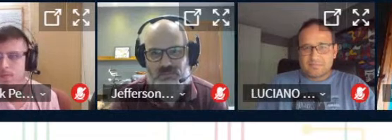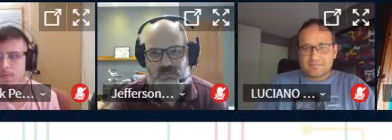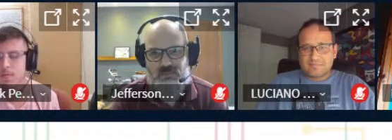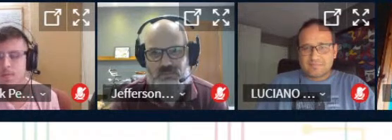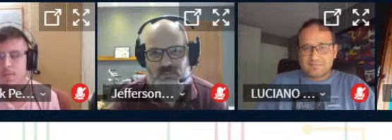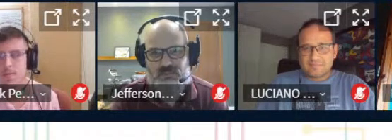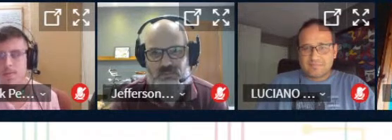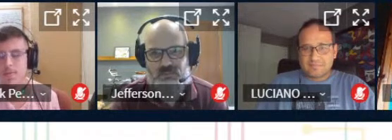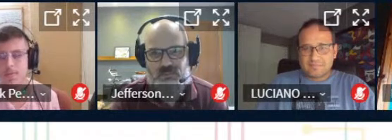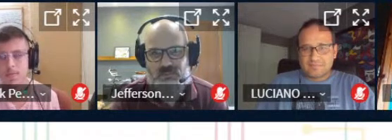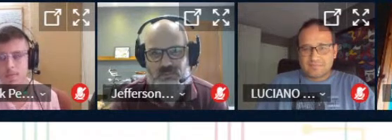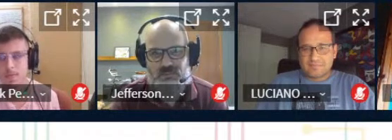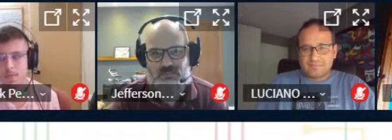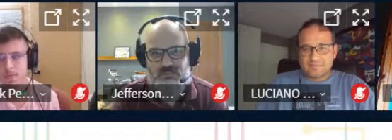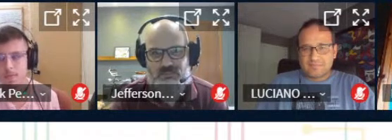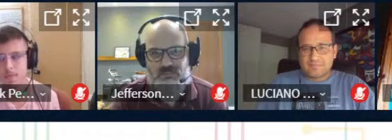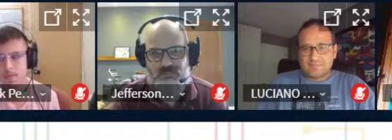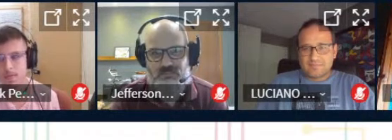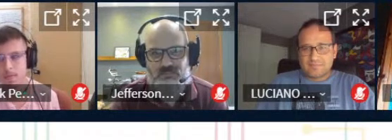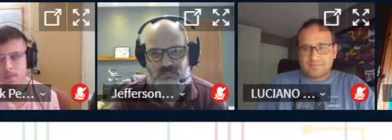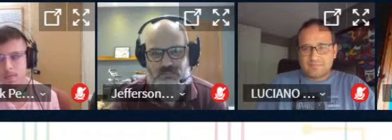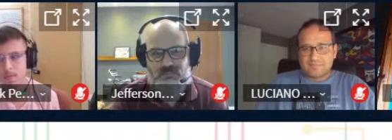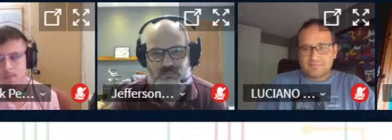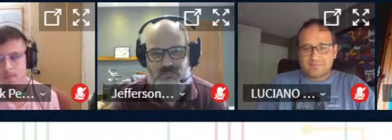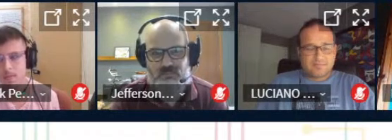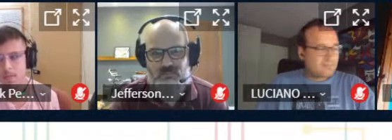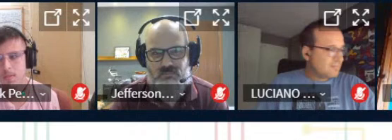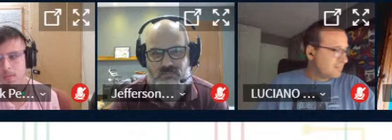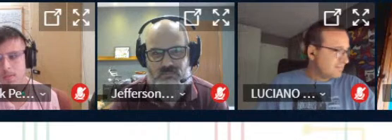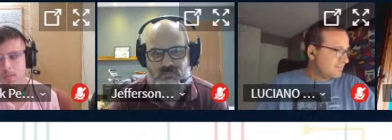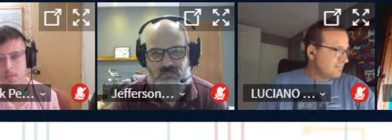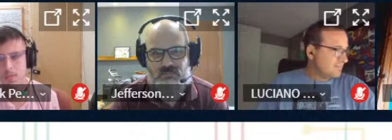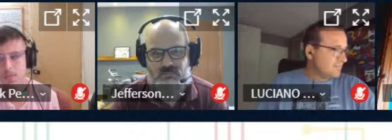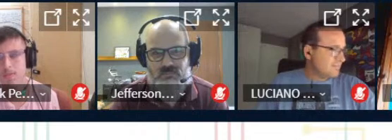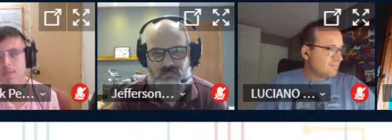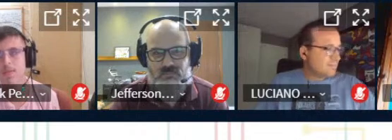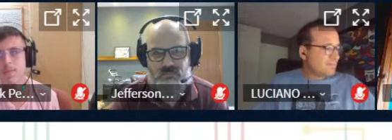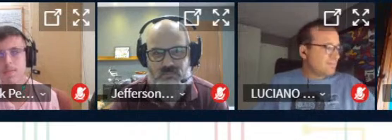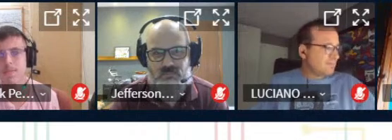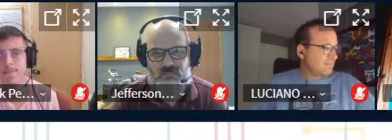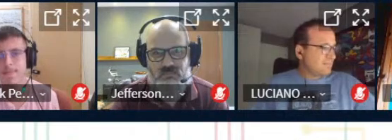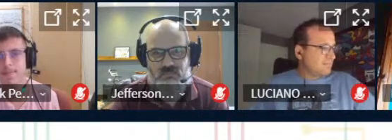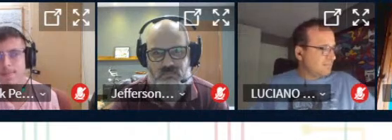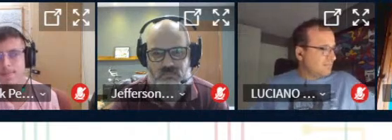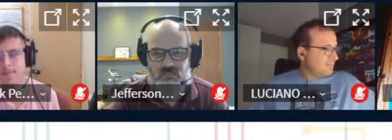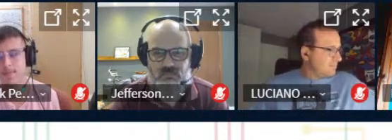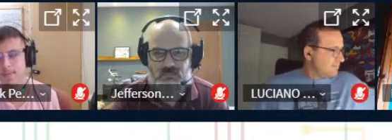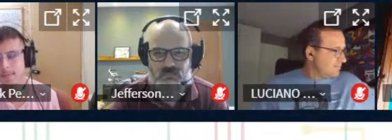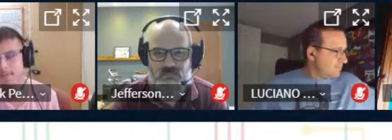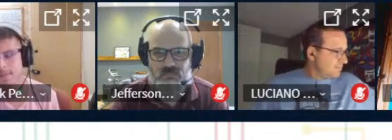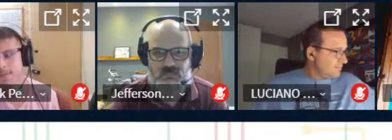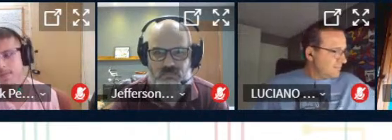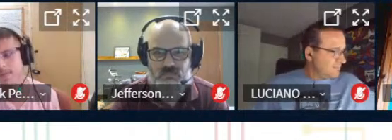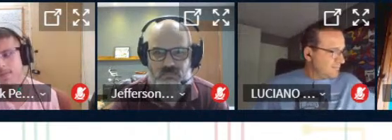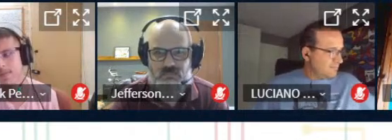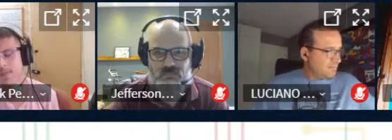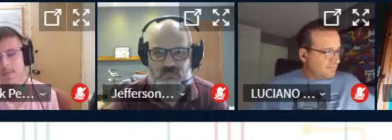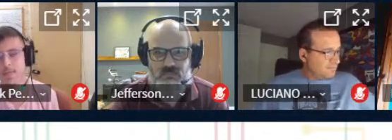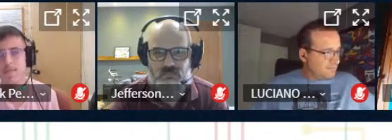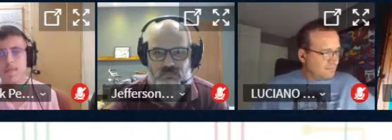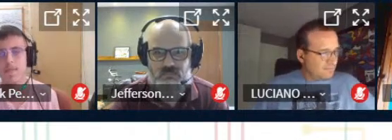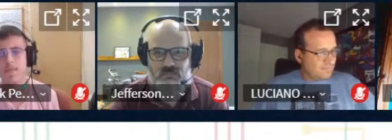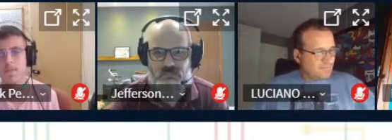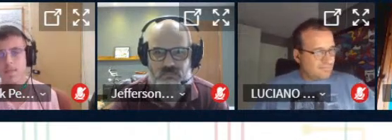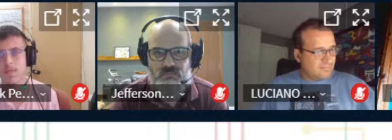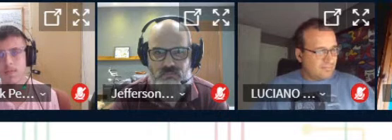Parabéns pelo trabalho, muito interessante. Muito didático a apresentação. Os conceitos